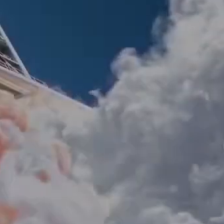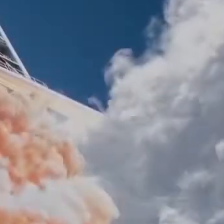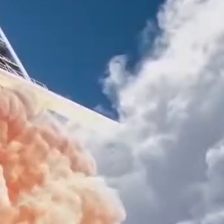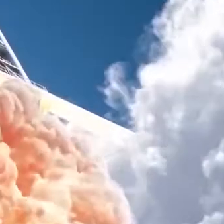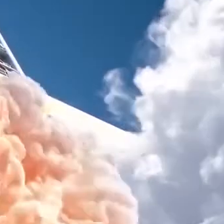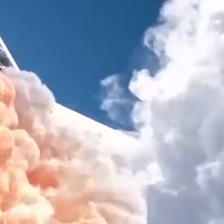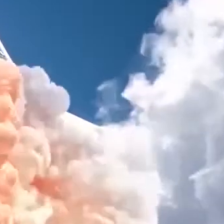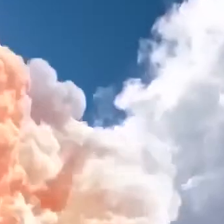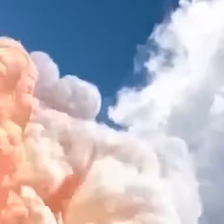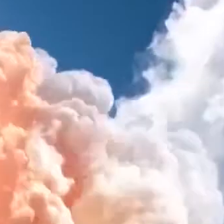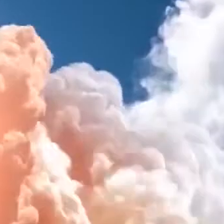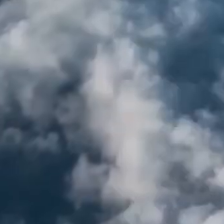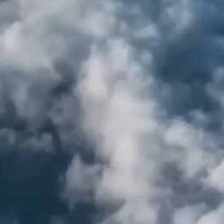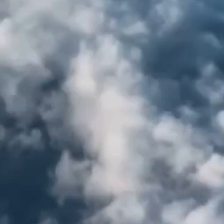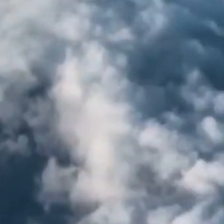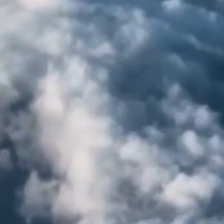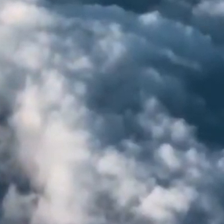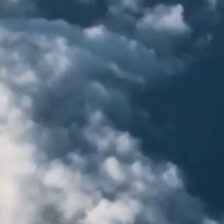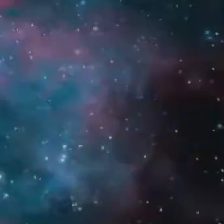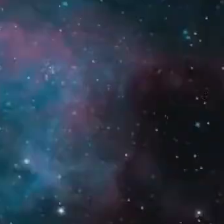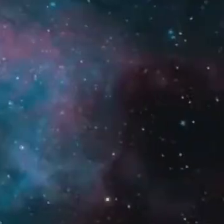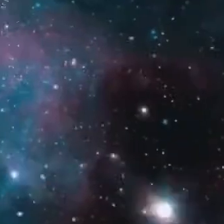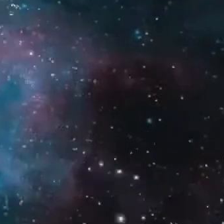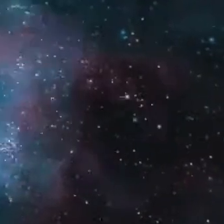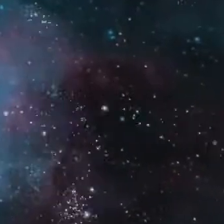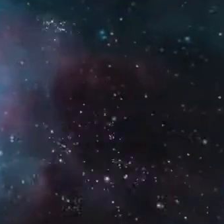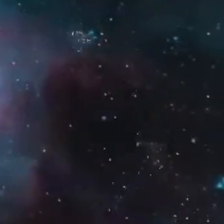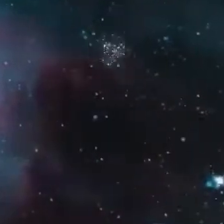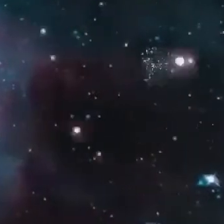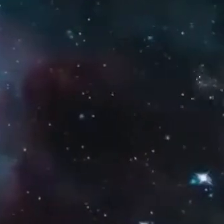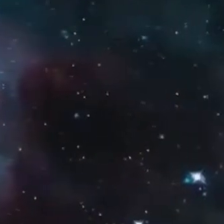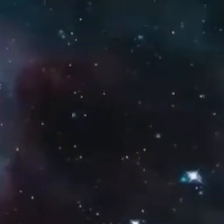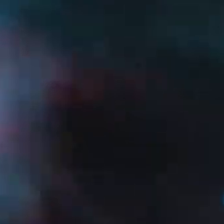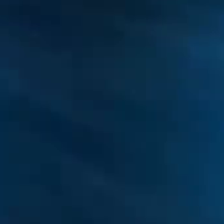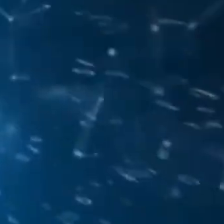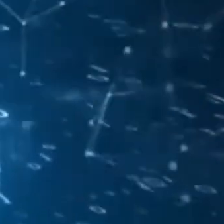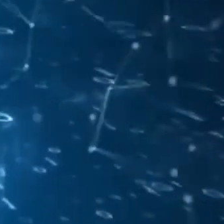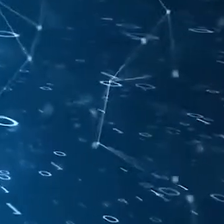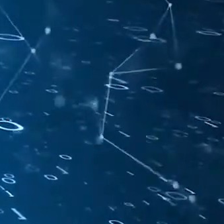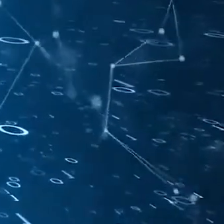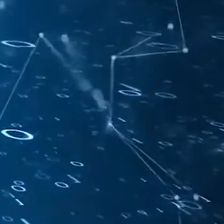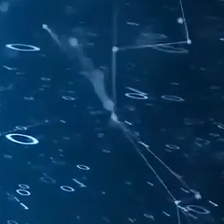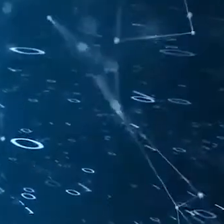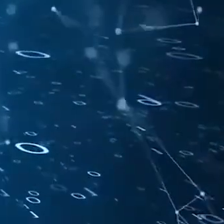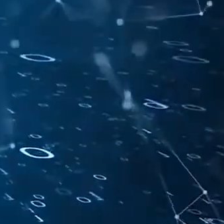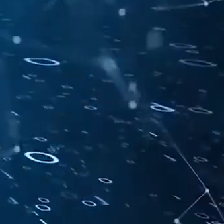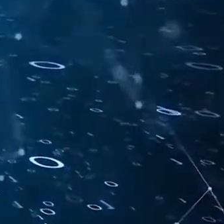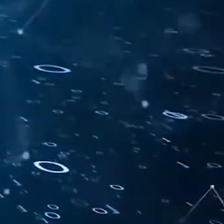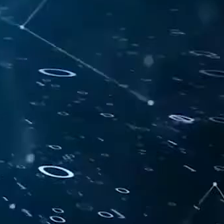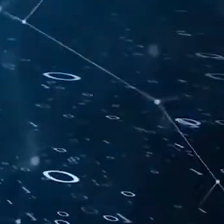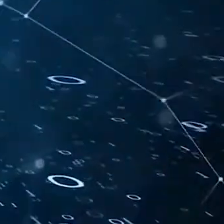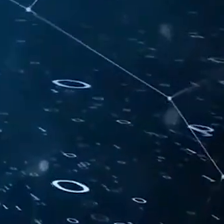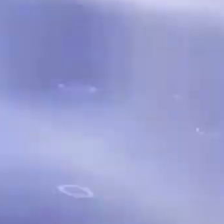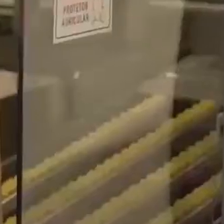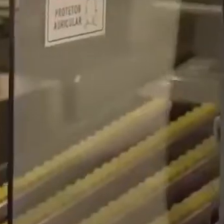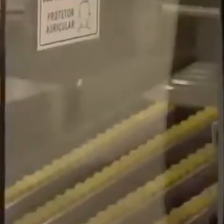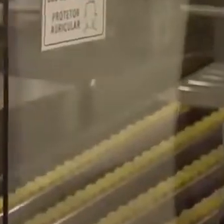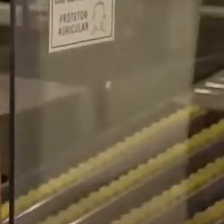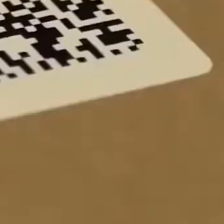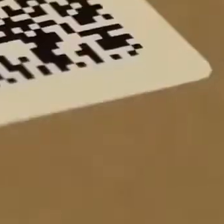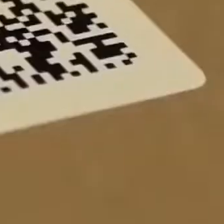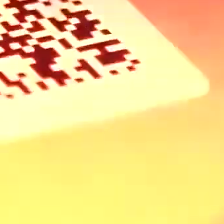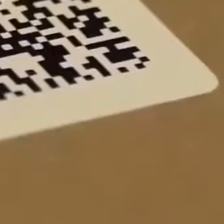O futuro começa agora. Todos os dias, cerca de 5 bilhões de gigabytes de dados são